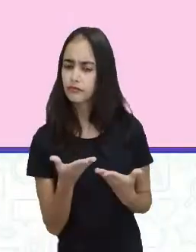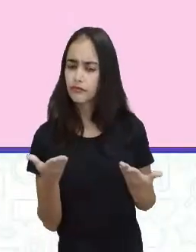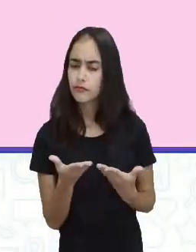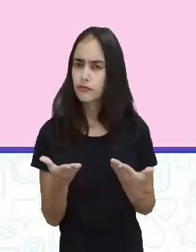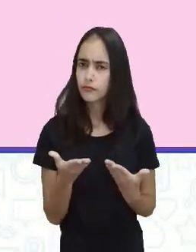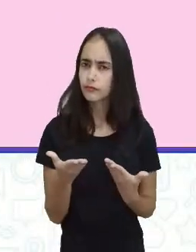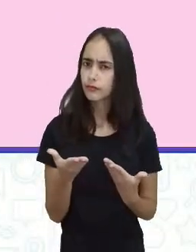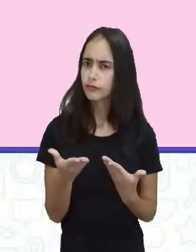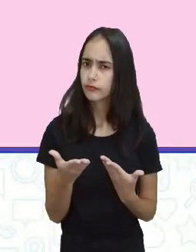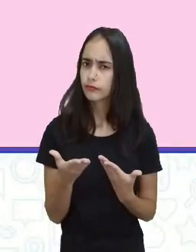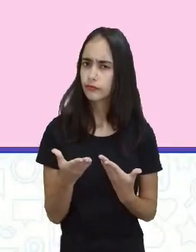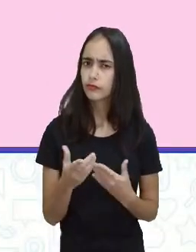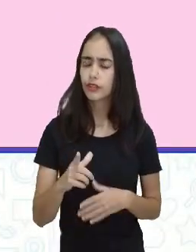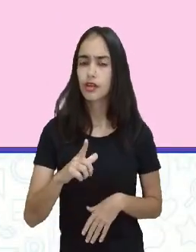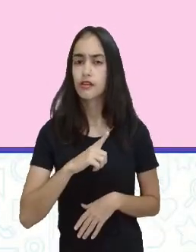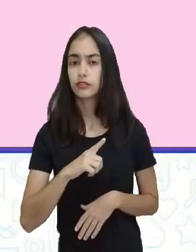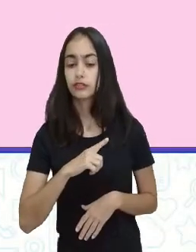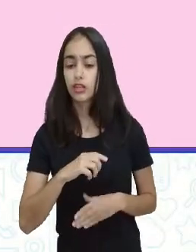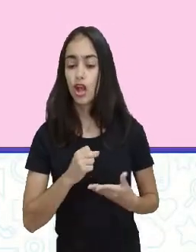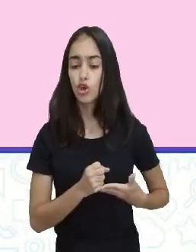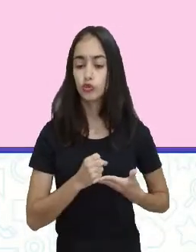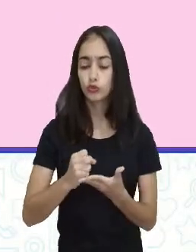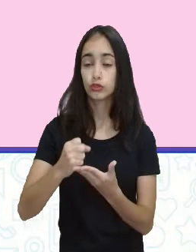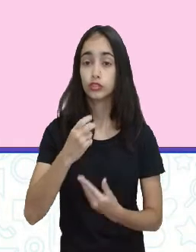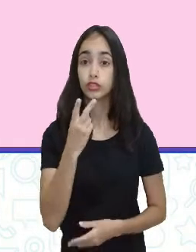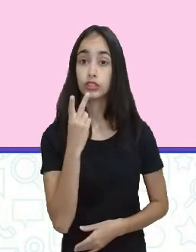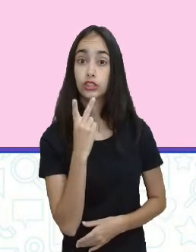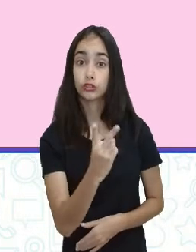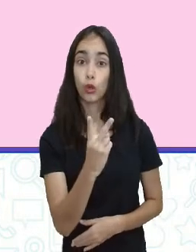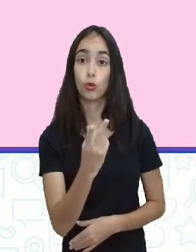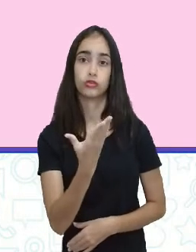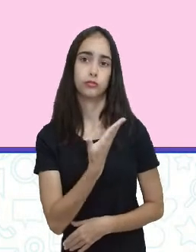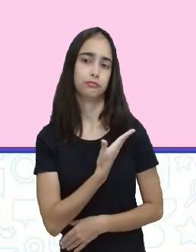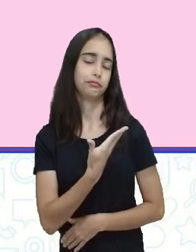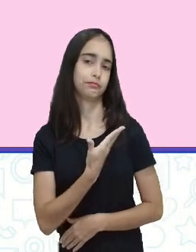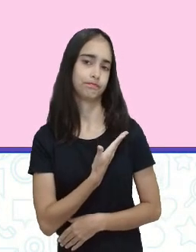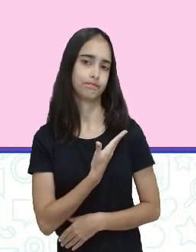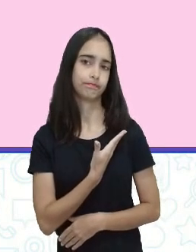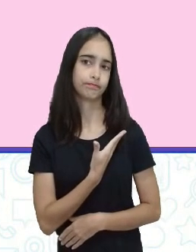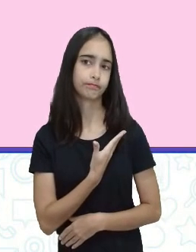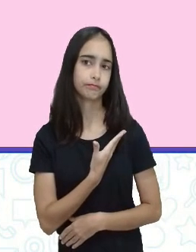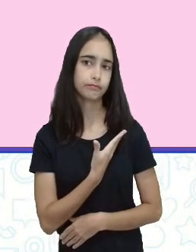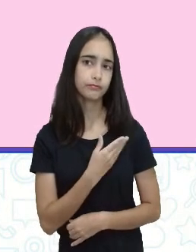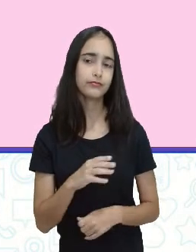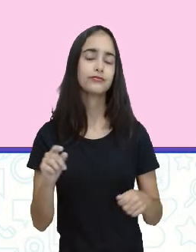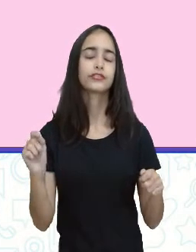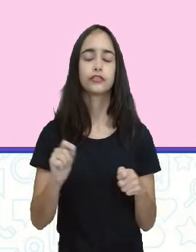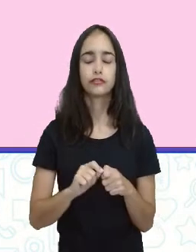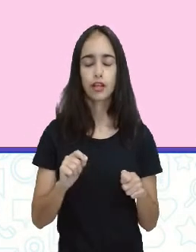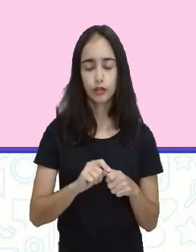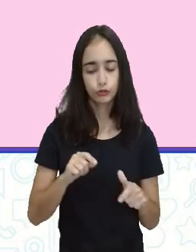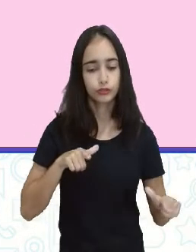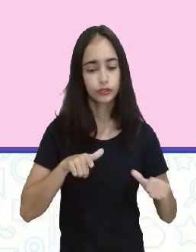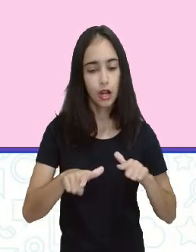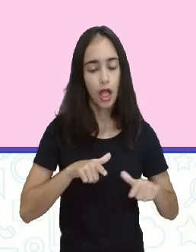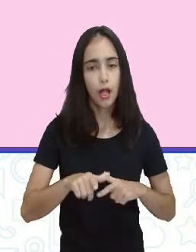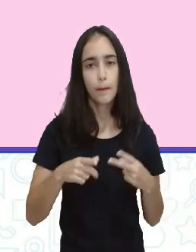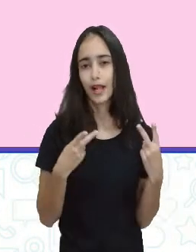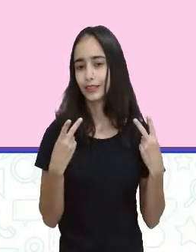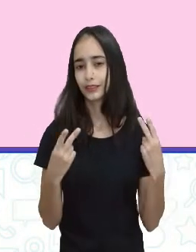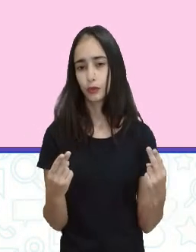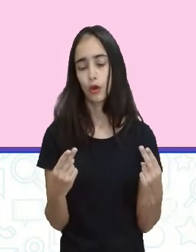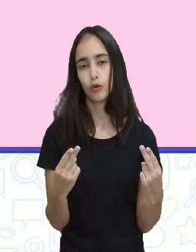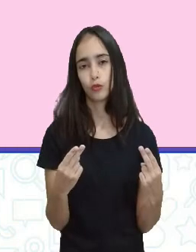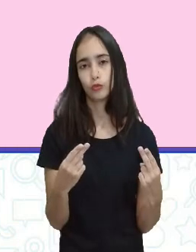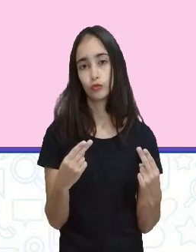ler. E se ele tiver a ajuda de dois amigos, eles farão o mesmo trabalho em duas